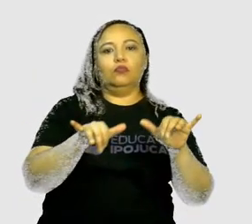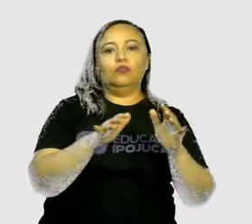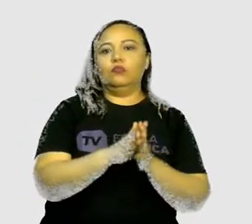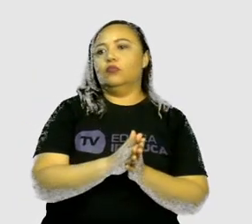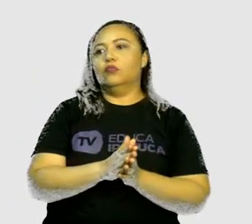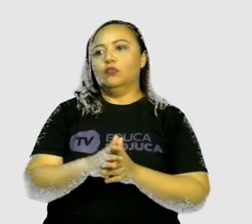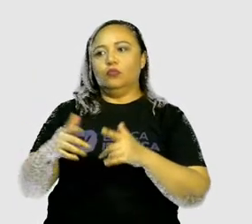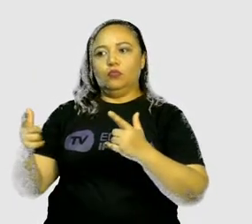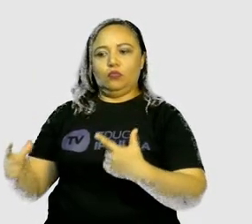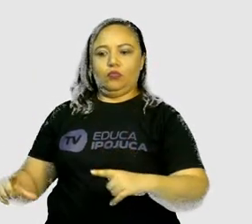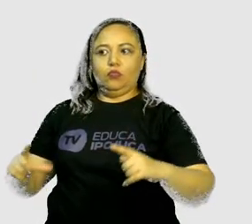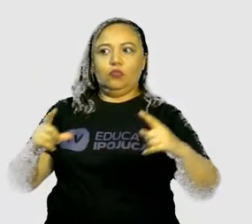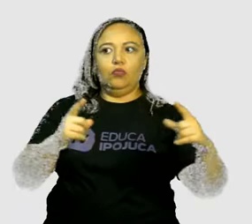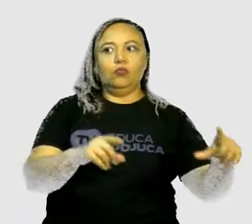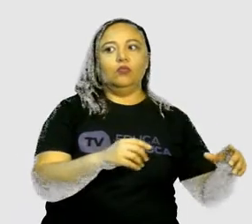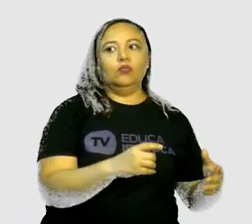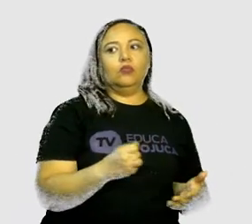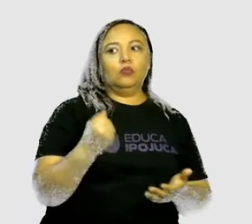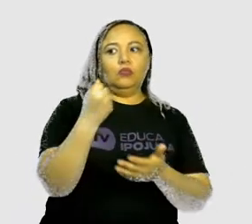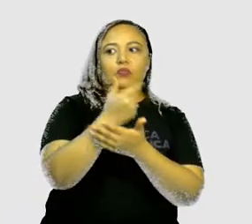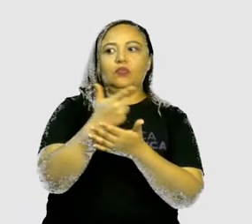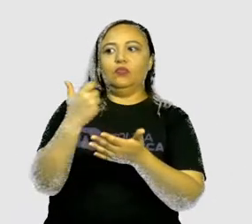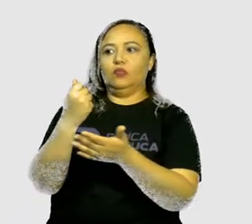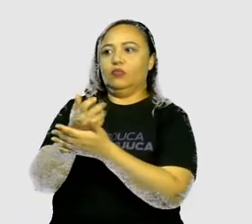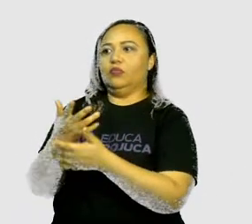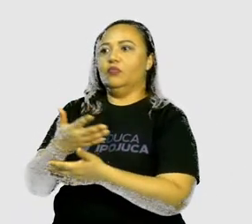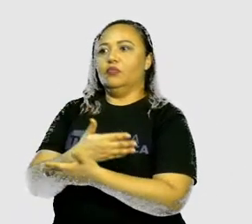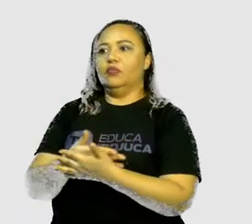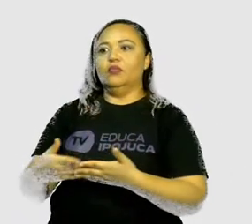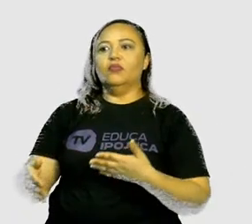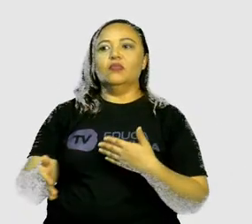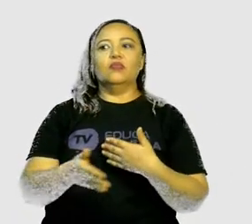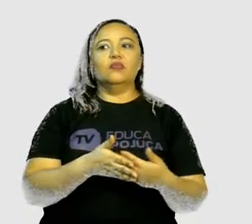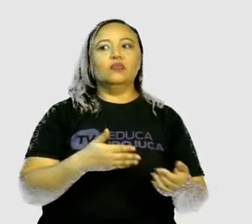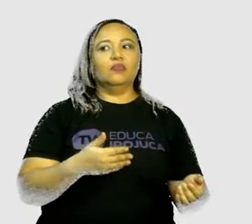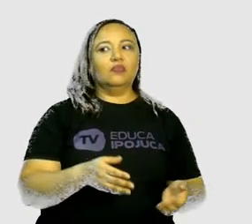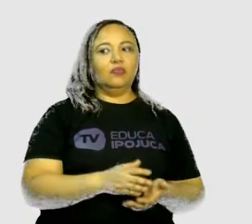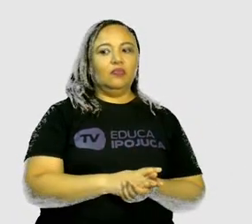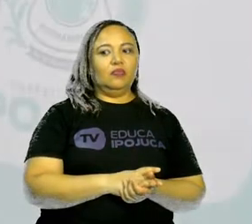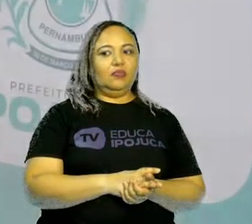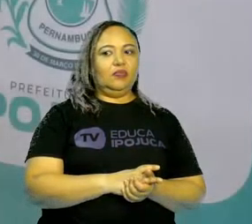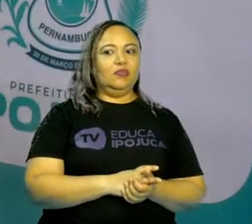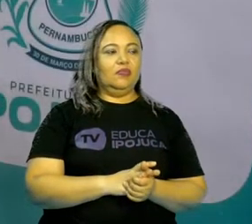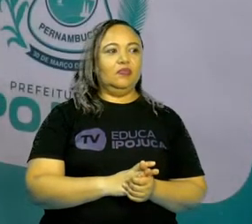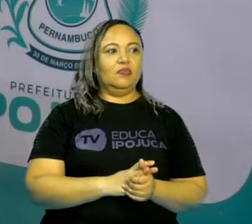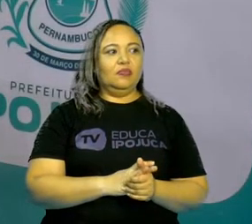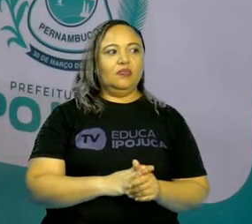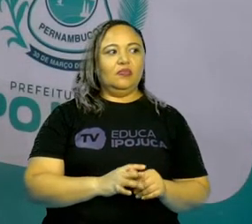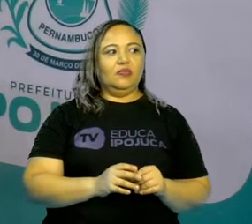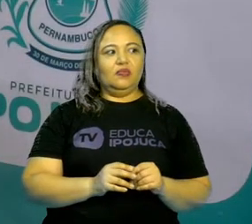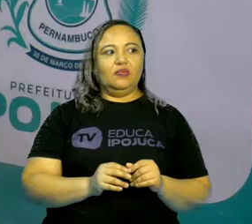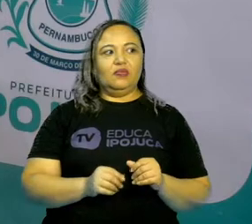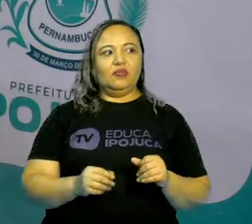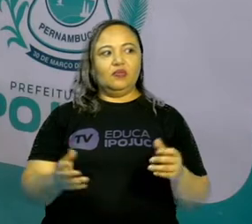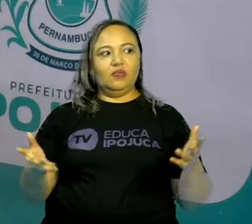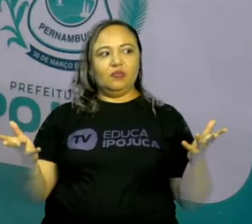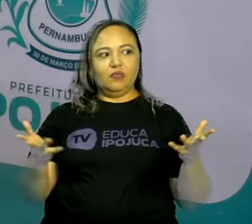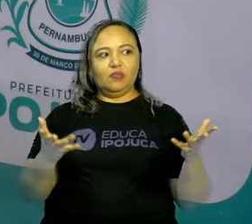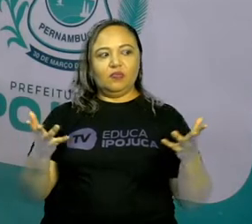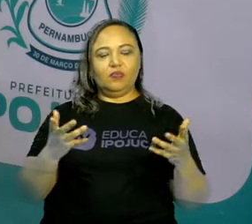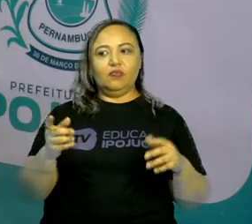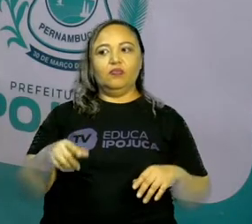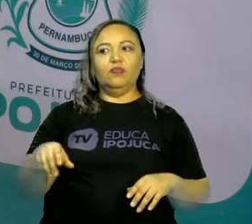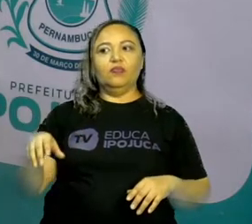convido vocês para ir no supermercado com a mamãe e observar essas leituras, tá certo? E agora